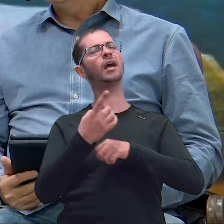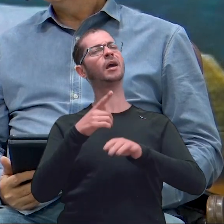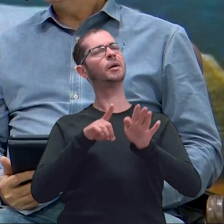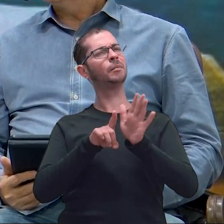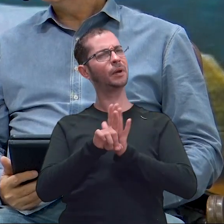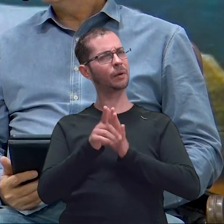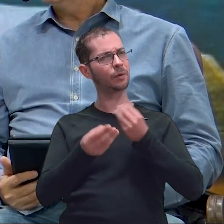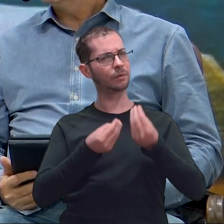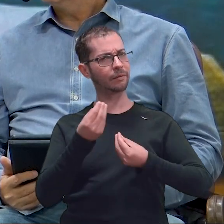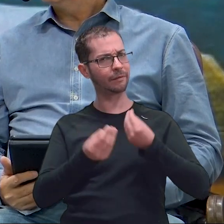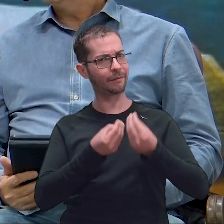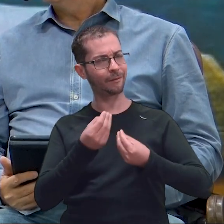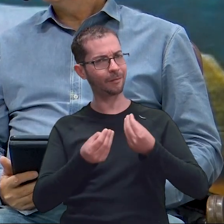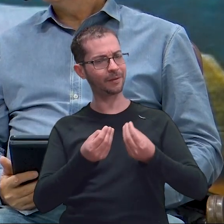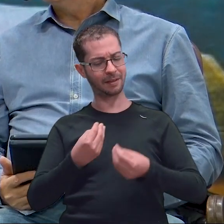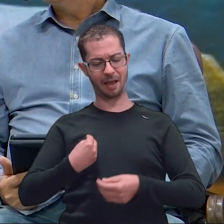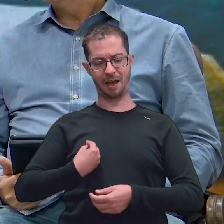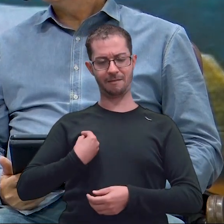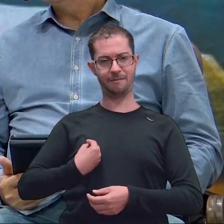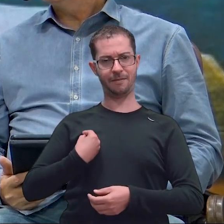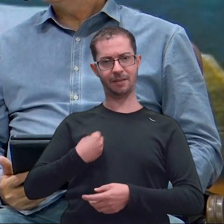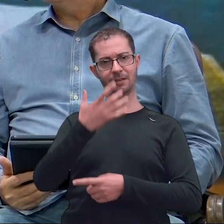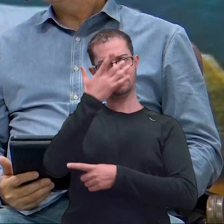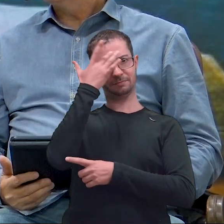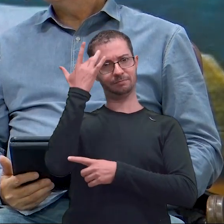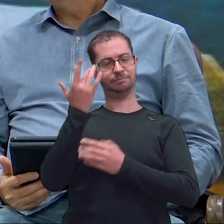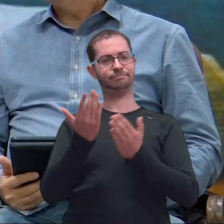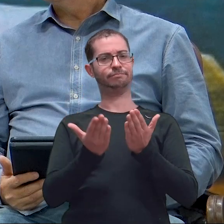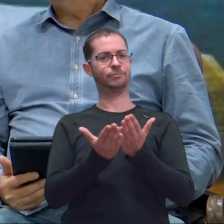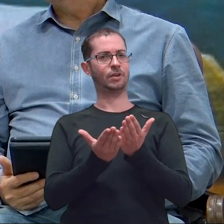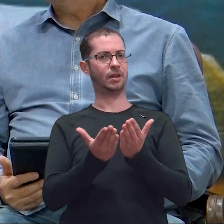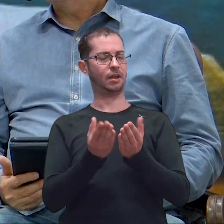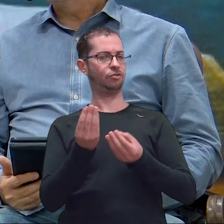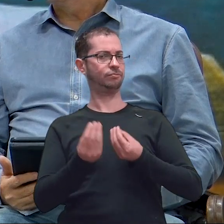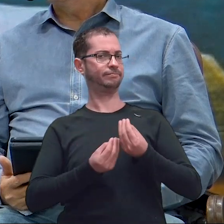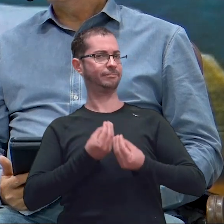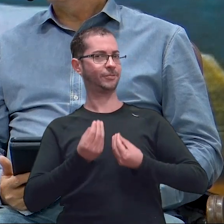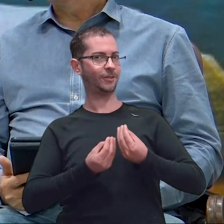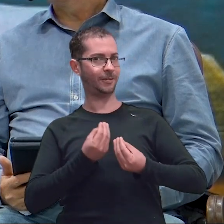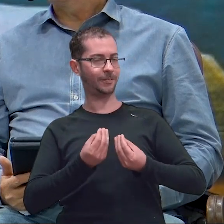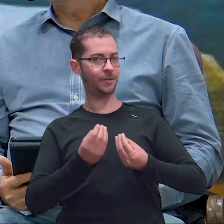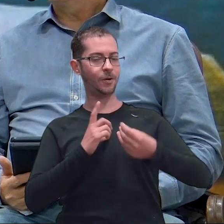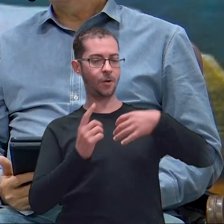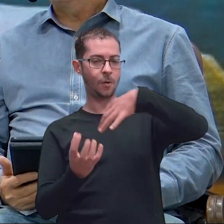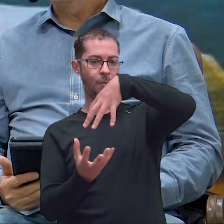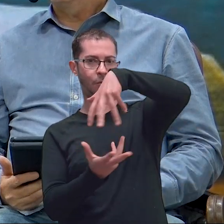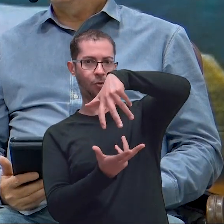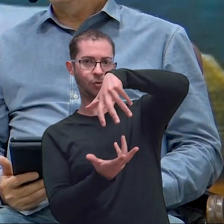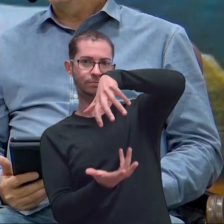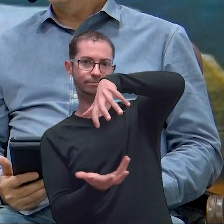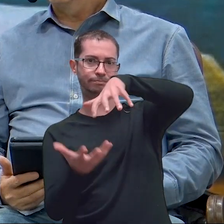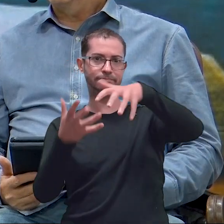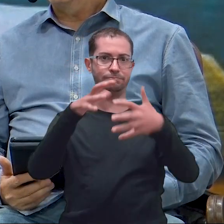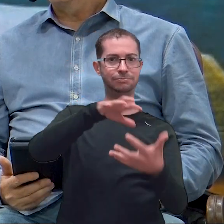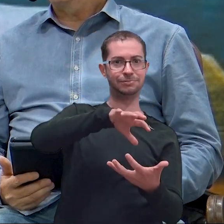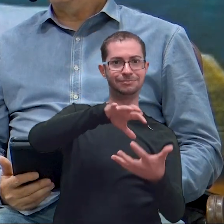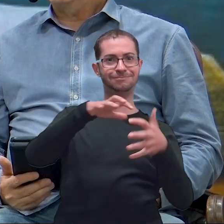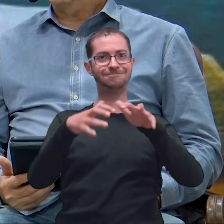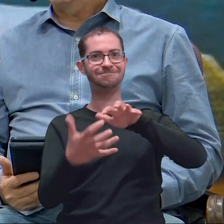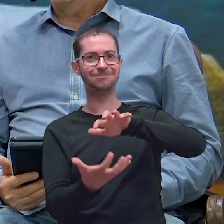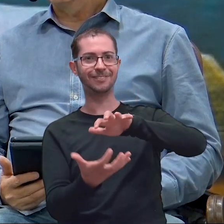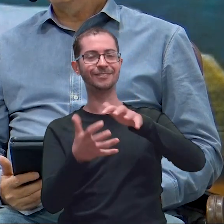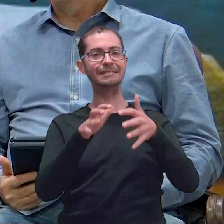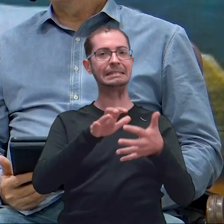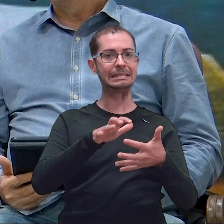Será que porque o mundo está mudando? Será que porque o mundo está nessa constante reviravolta? E